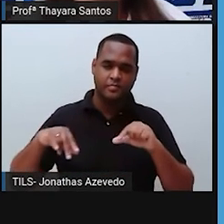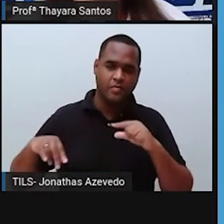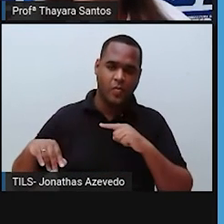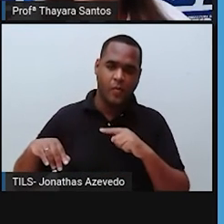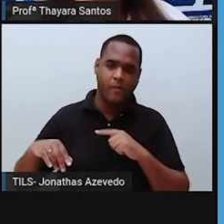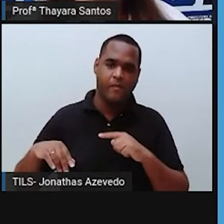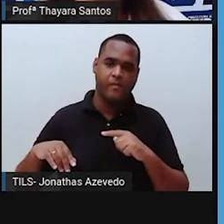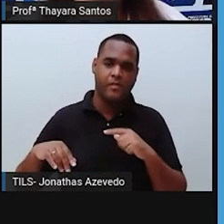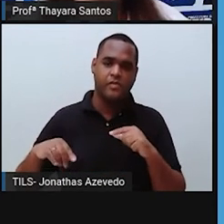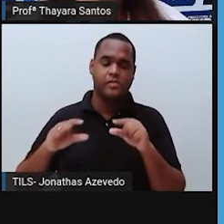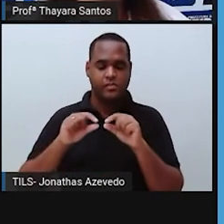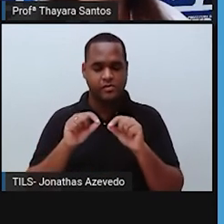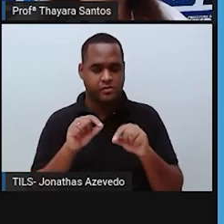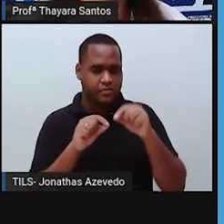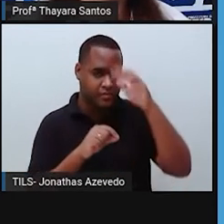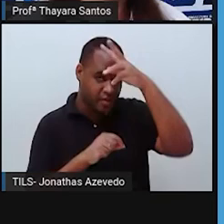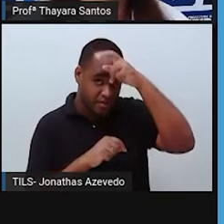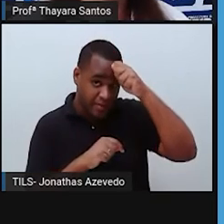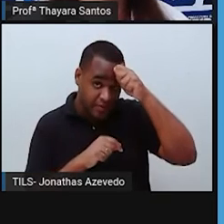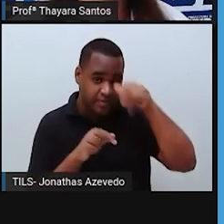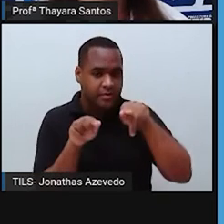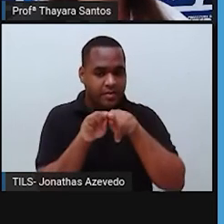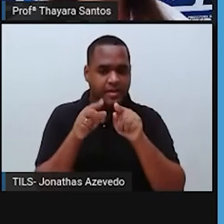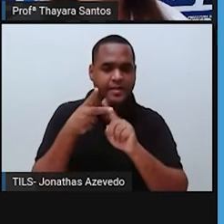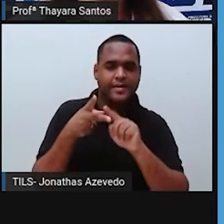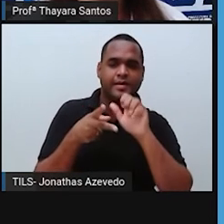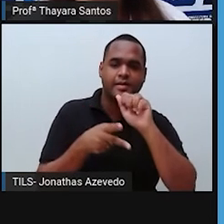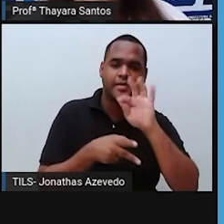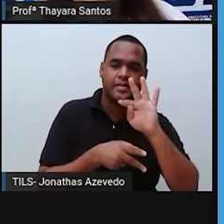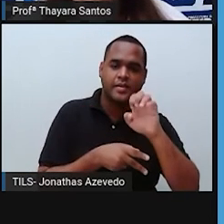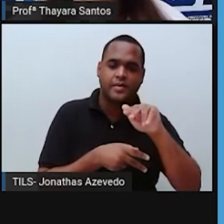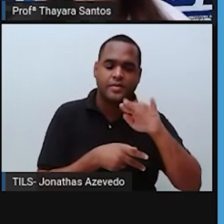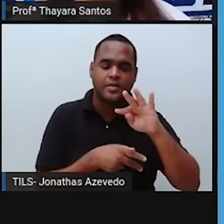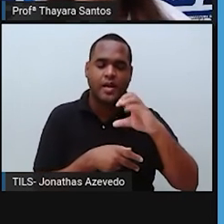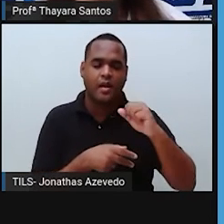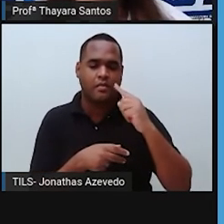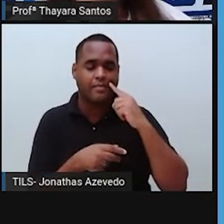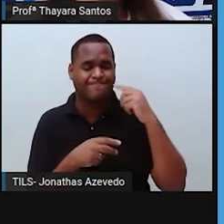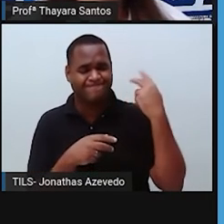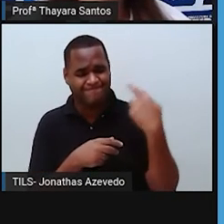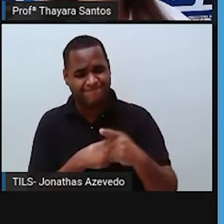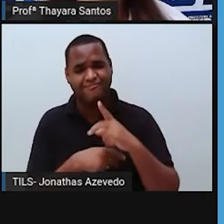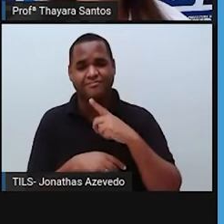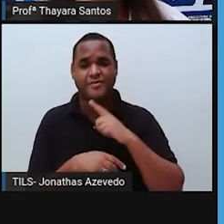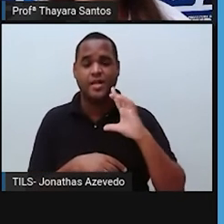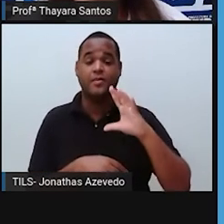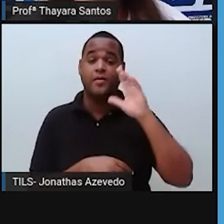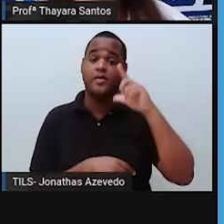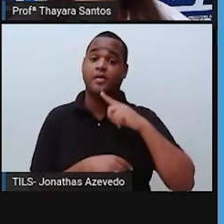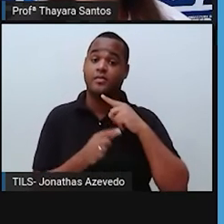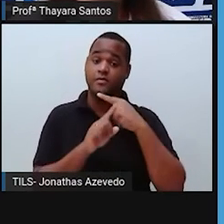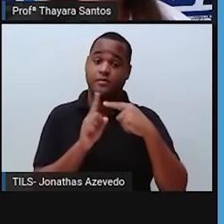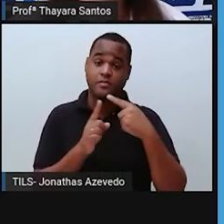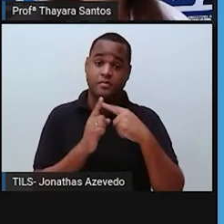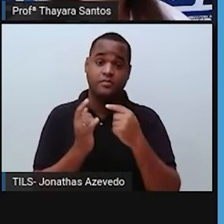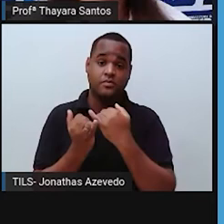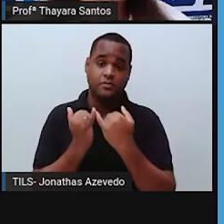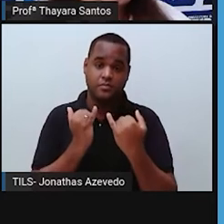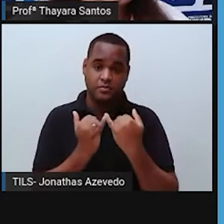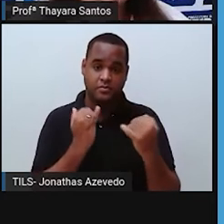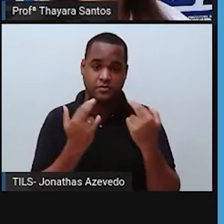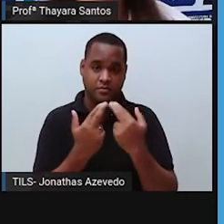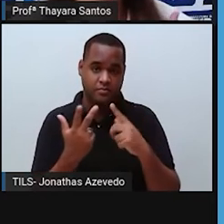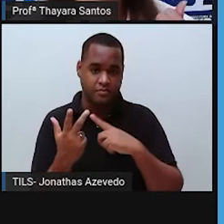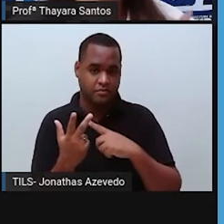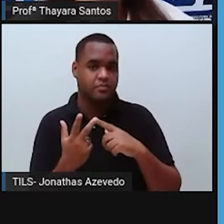Amazônia, a Mata Atlântica, ela também tem sido ameaçada. E tem algumas coisas em comum aí. Primeiro, a